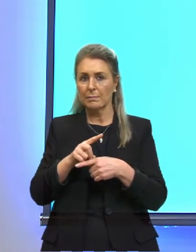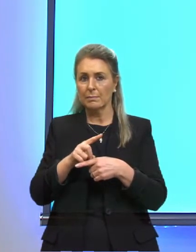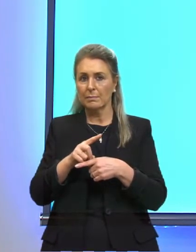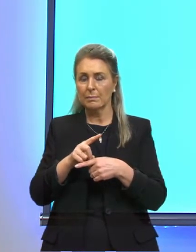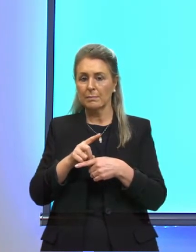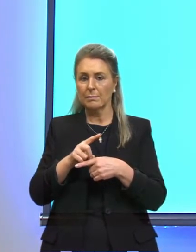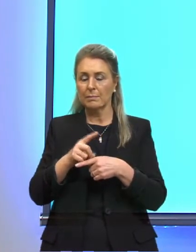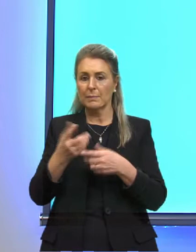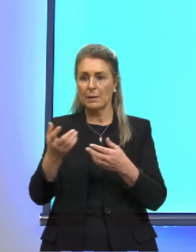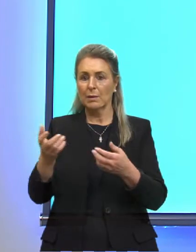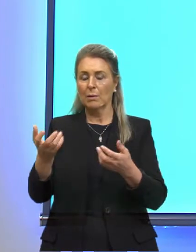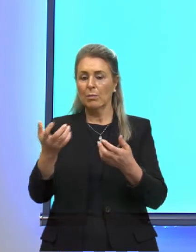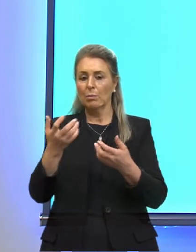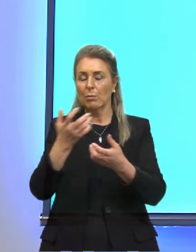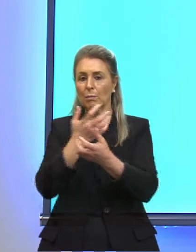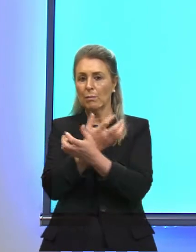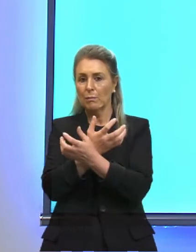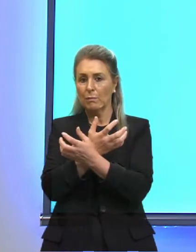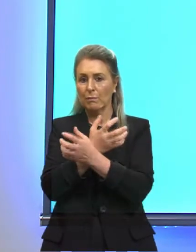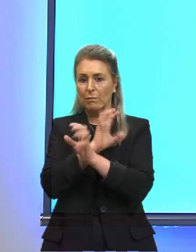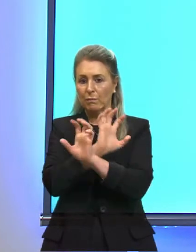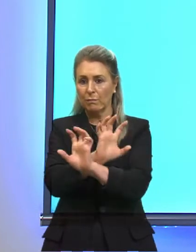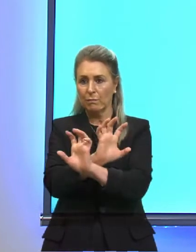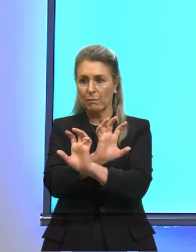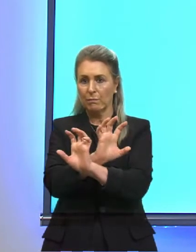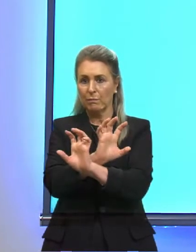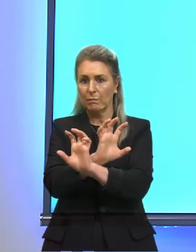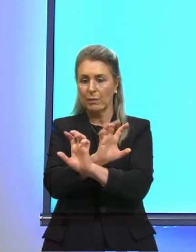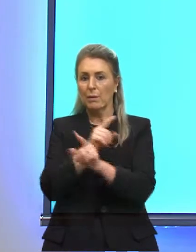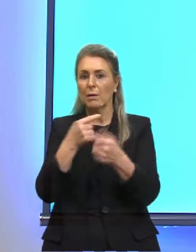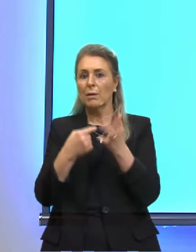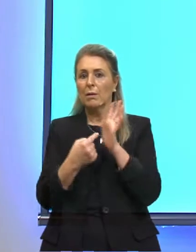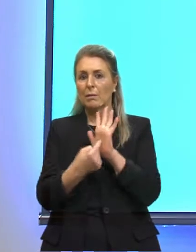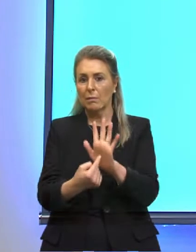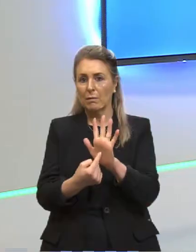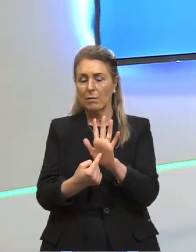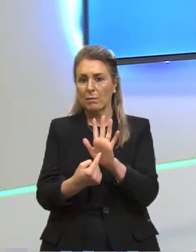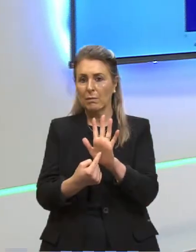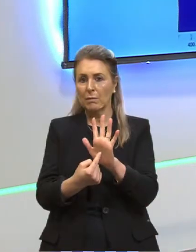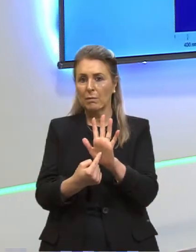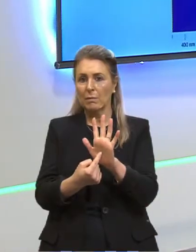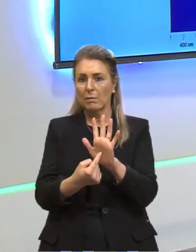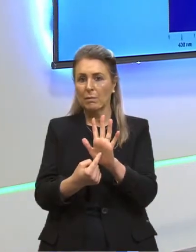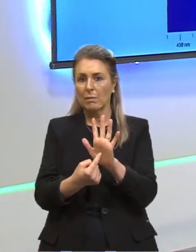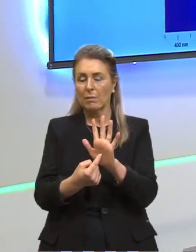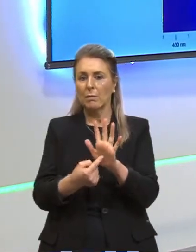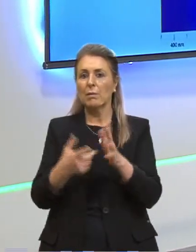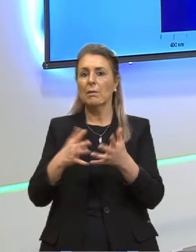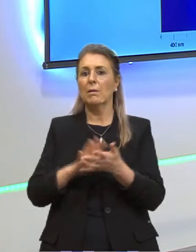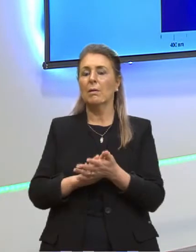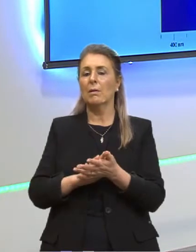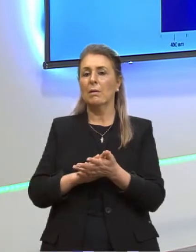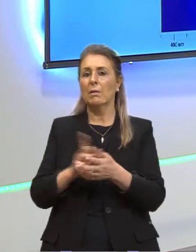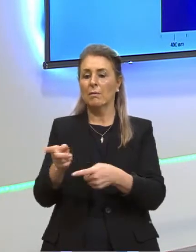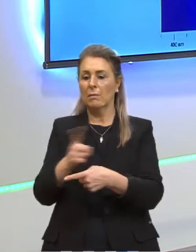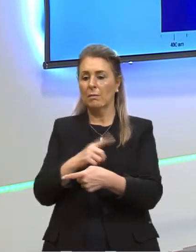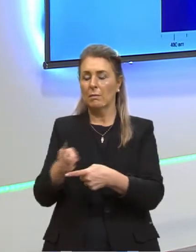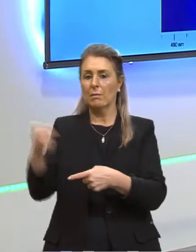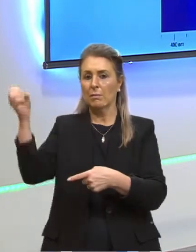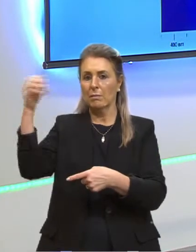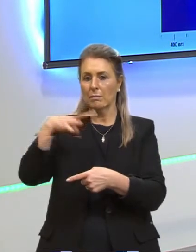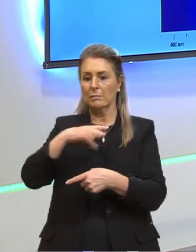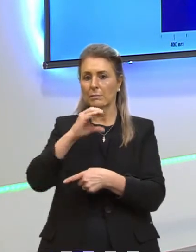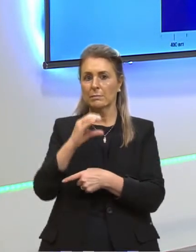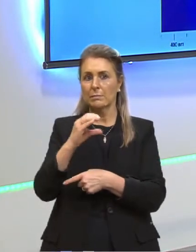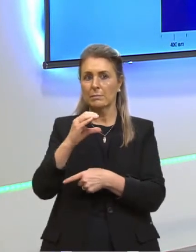vácuo que a gente vai aproximar. Vou vir aqui no quadro mostrar para vocês. Velocidade da luz, vai ser, vou chamar de